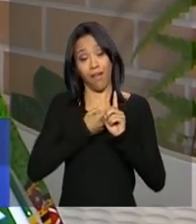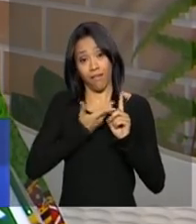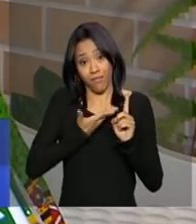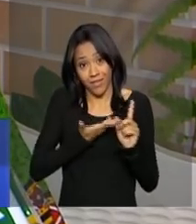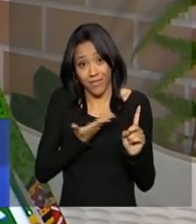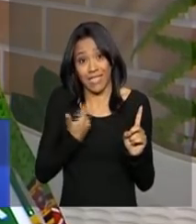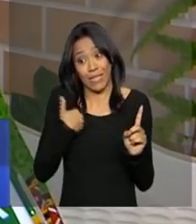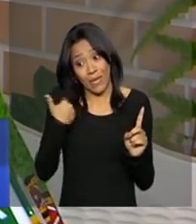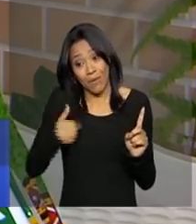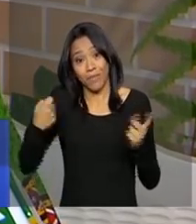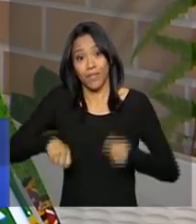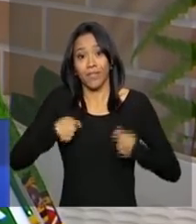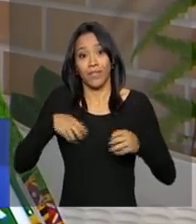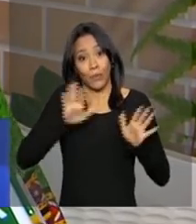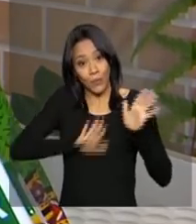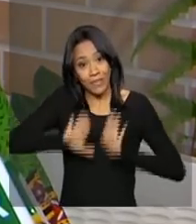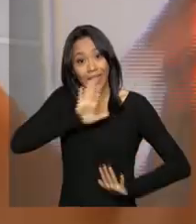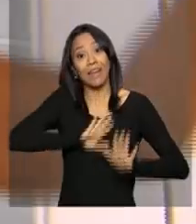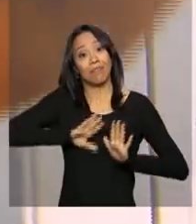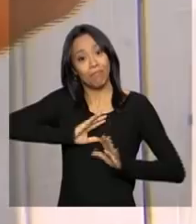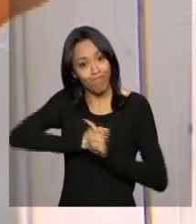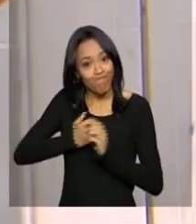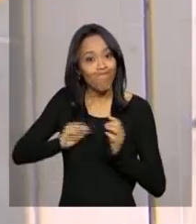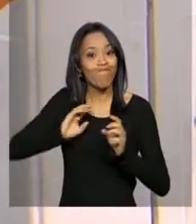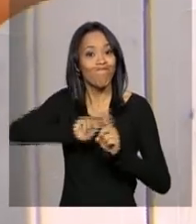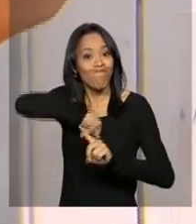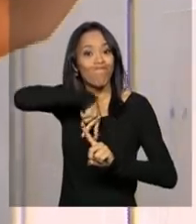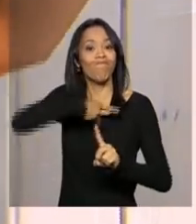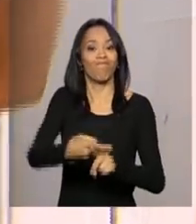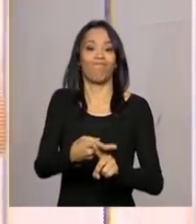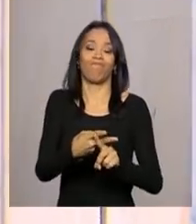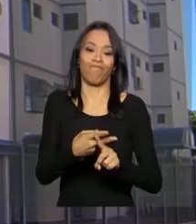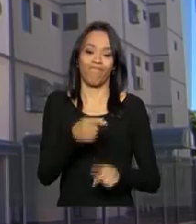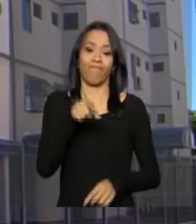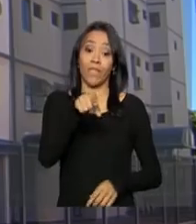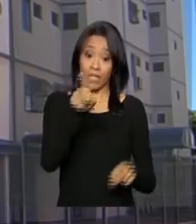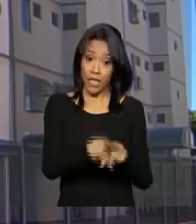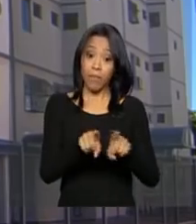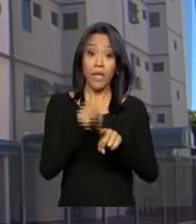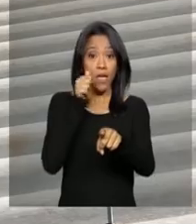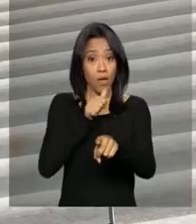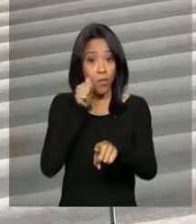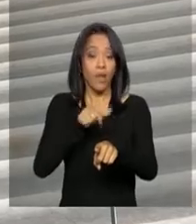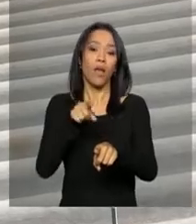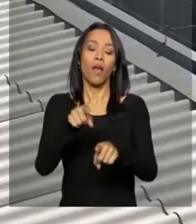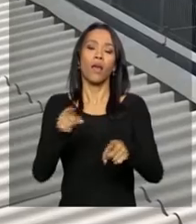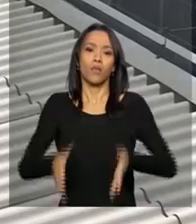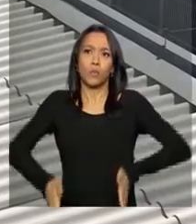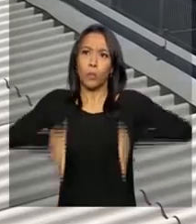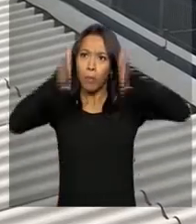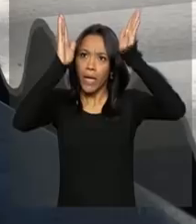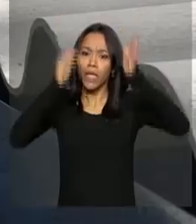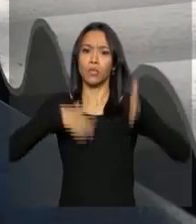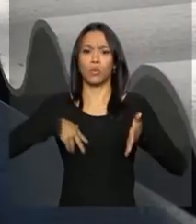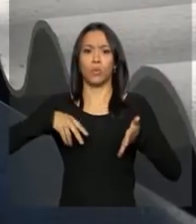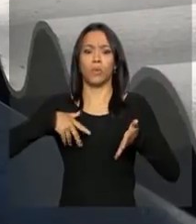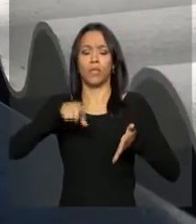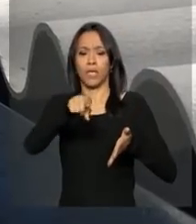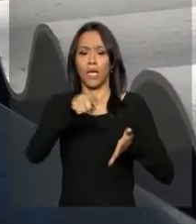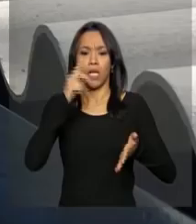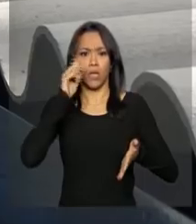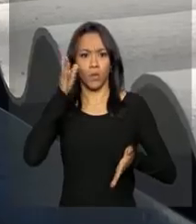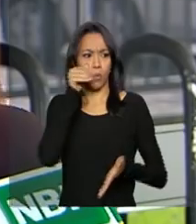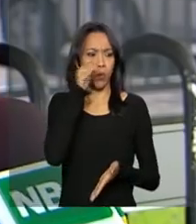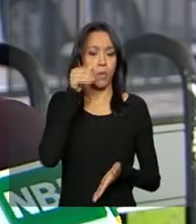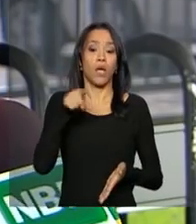ter cuidado redobrado. Cuidados redobrados também tem a síndica desse prédio. Ela reformou o telhado do edifício.